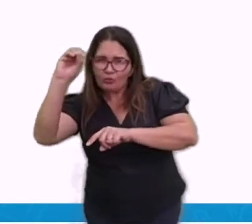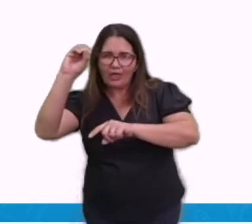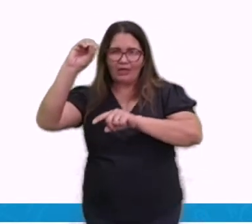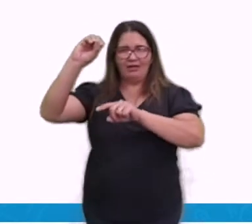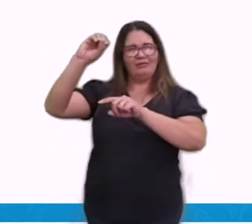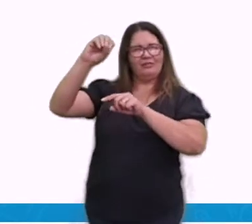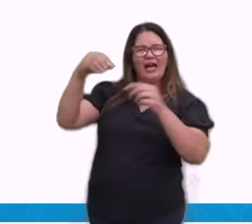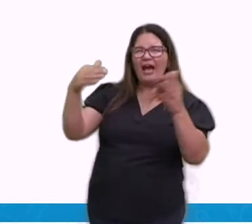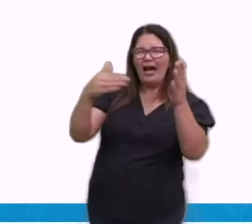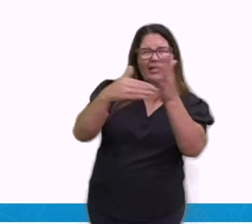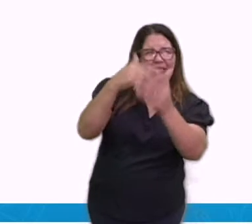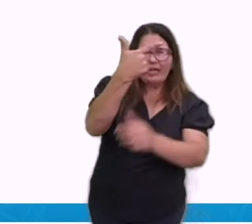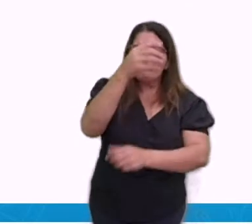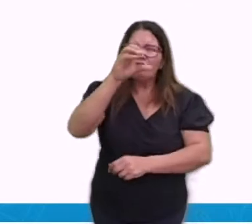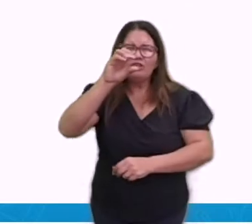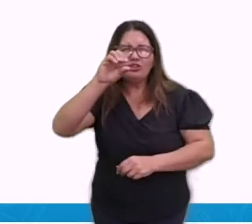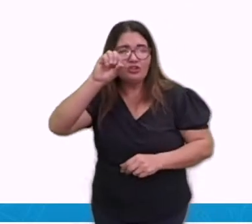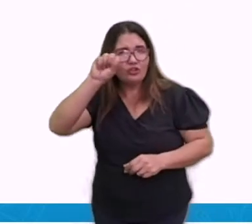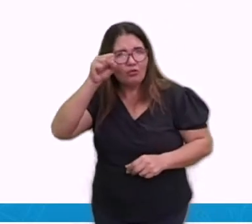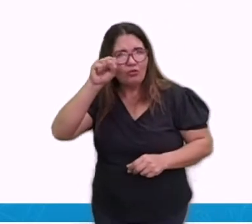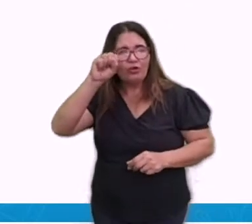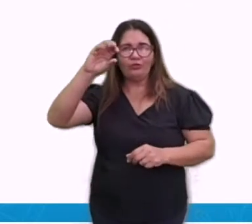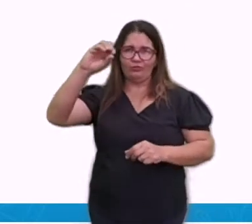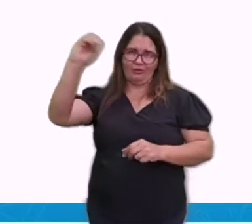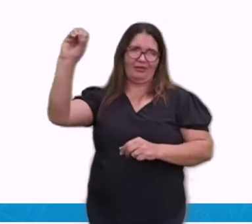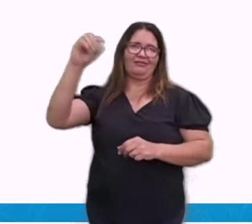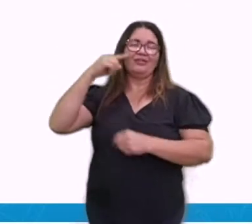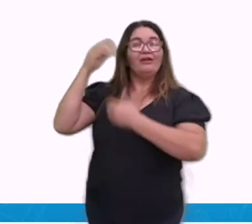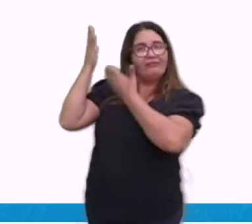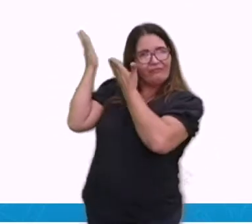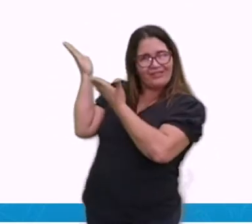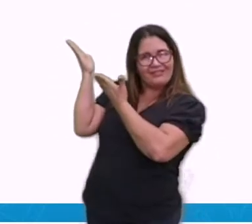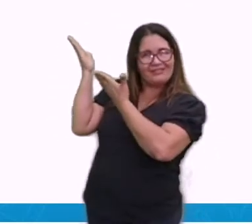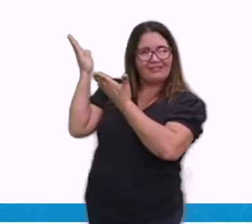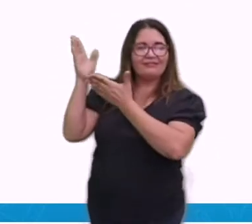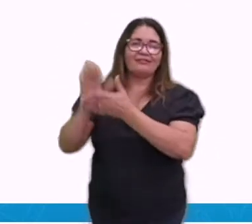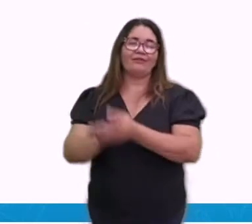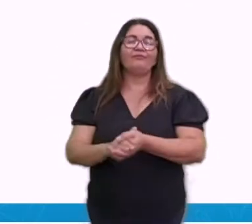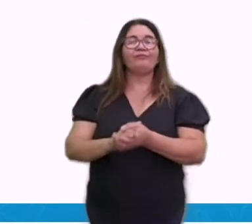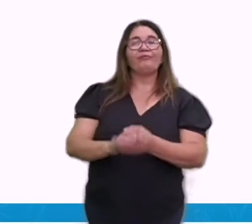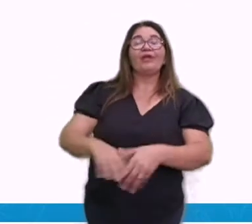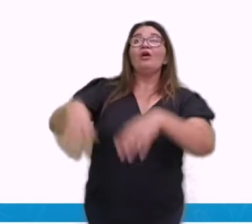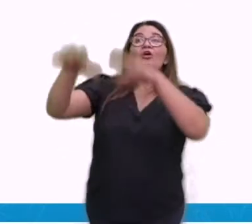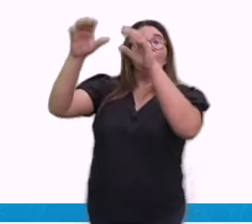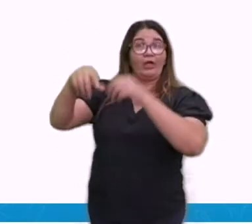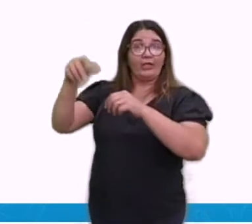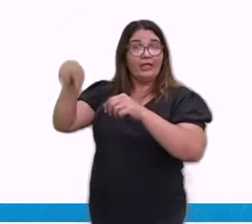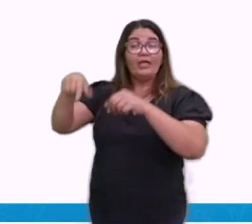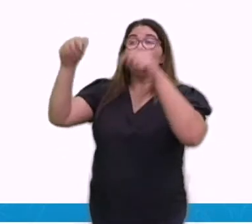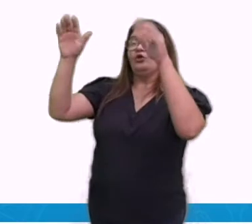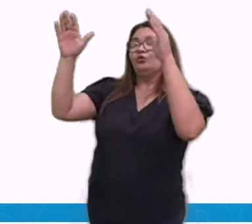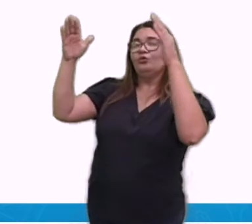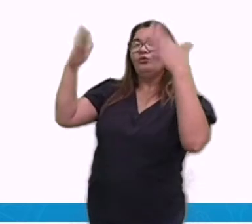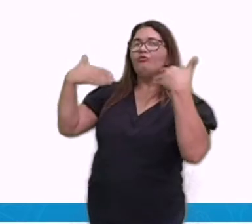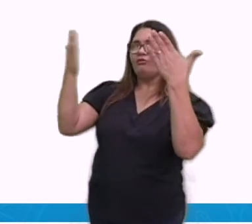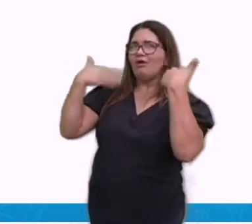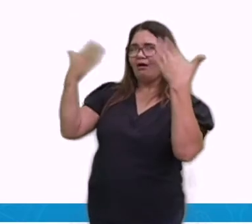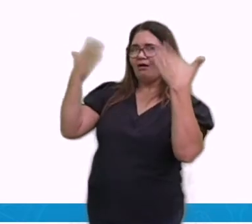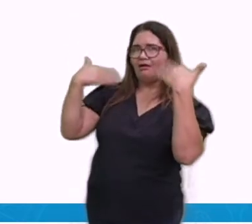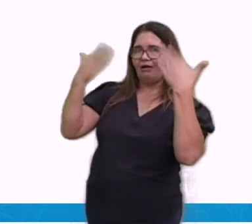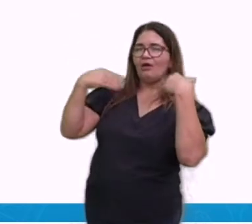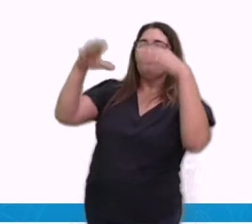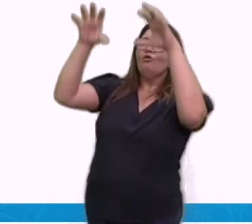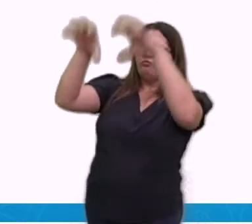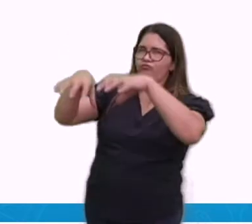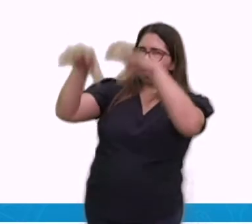mas não é uma característica. E o verão? Chove bastante. E a temperatura é uma temperatura média. Não é tão